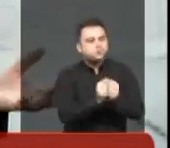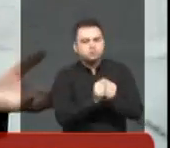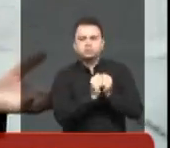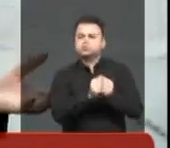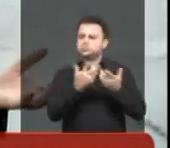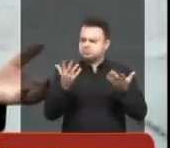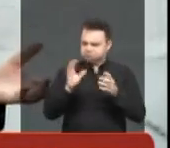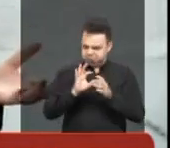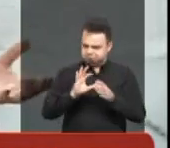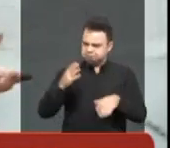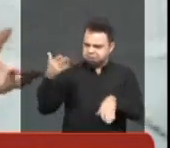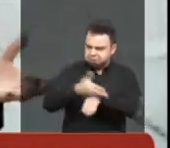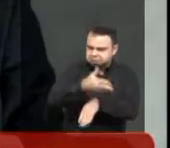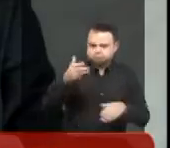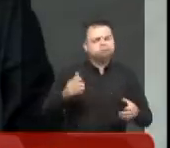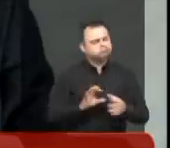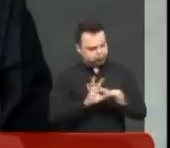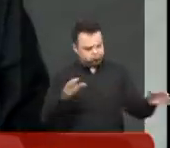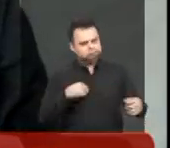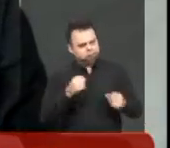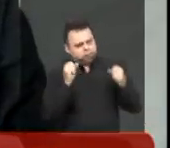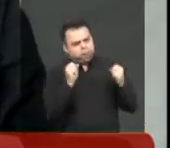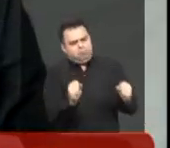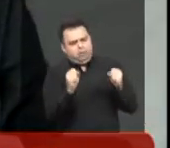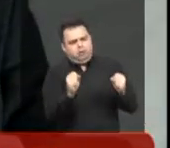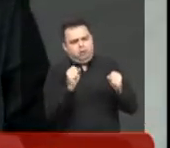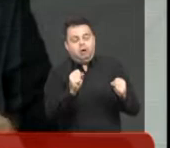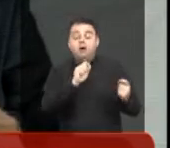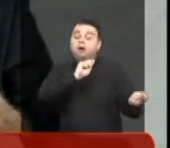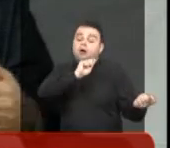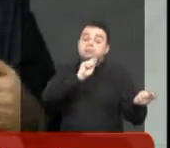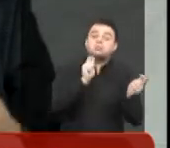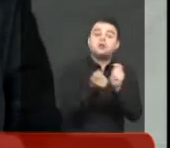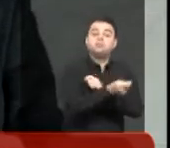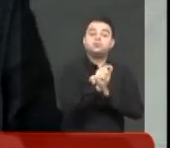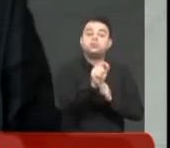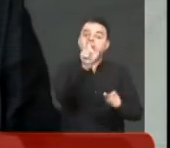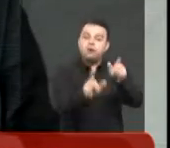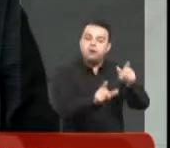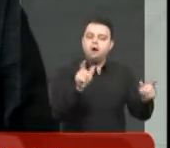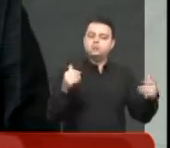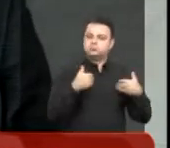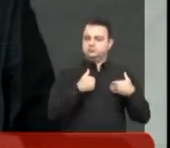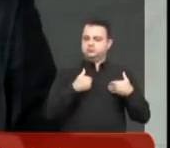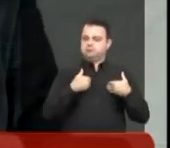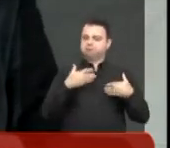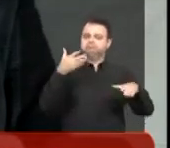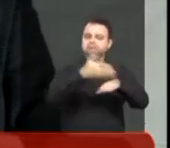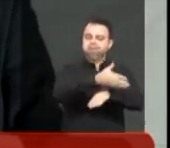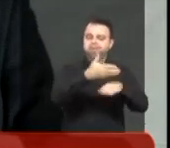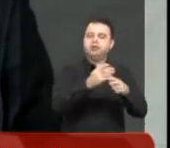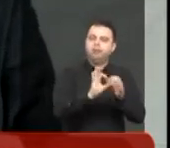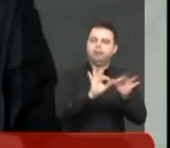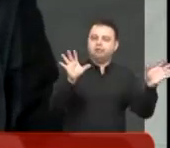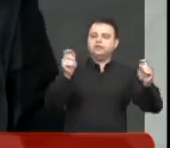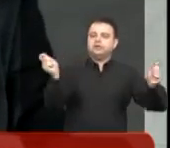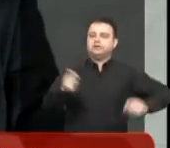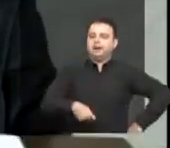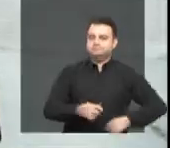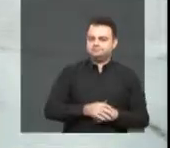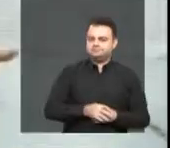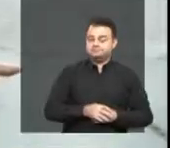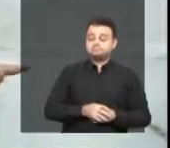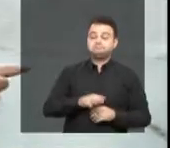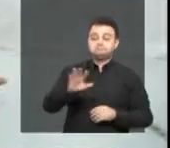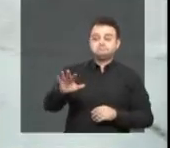que acompanhe essa Sim, sim, sim. É liberado, apenas é adaptada para as pessoas que têm o transtorno de espectro autista. Perfeito.